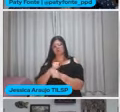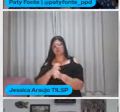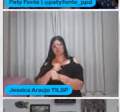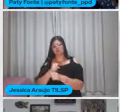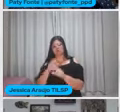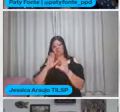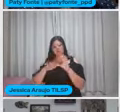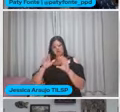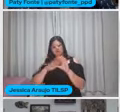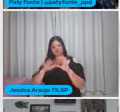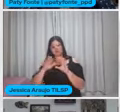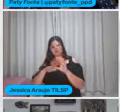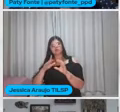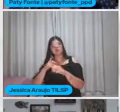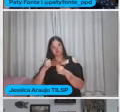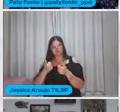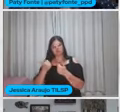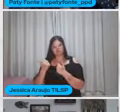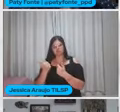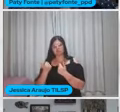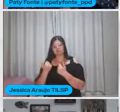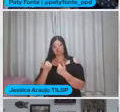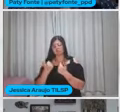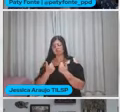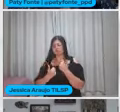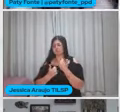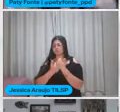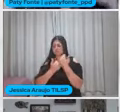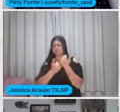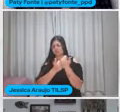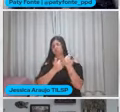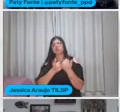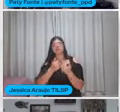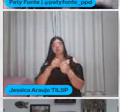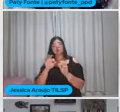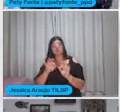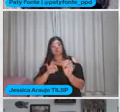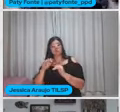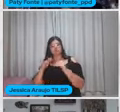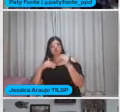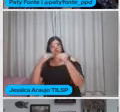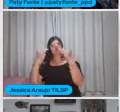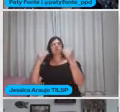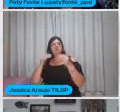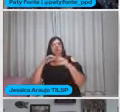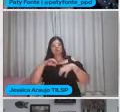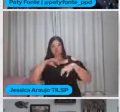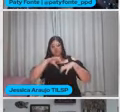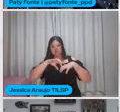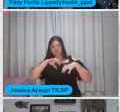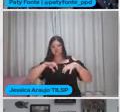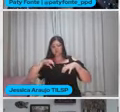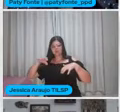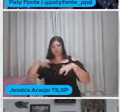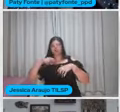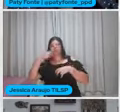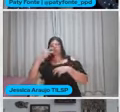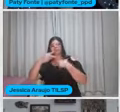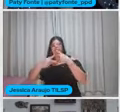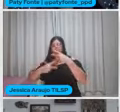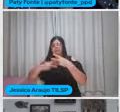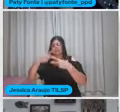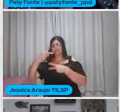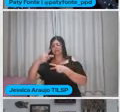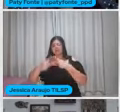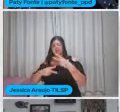escola Que eu faço consultoria Nós estamos desenvolvendo Um projeto Separamos Por bimestre Cada bimestre